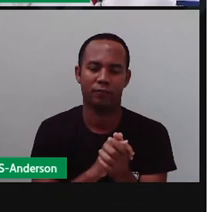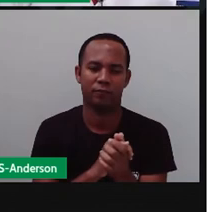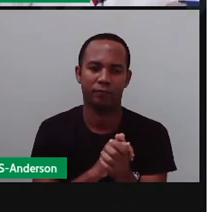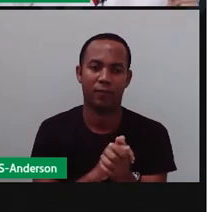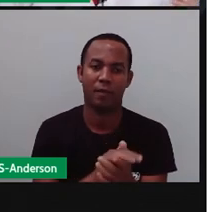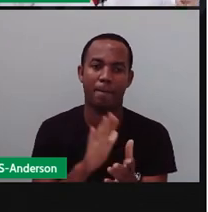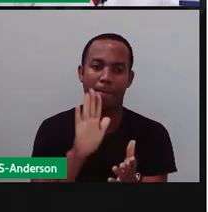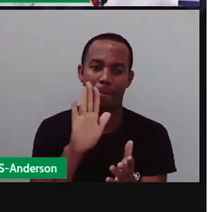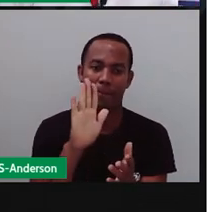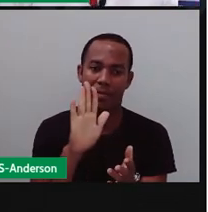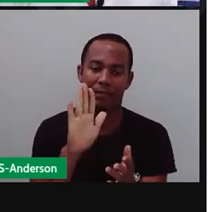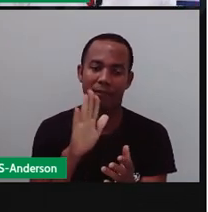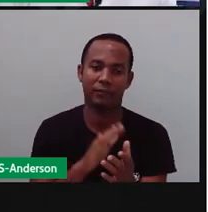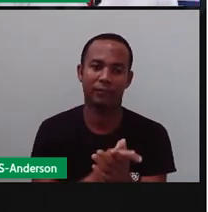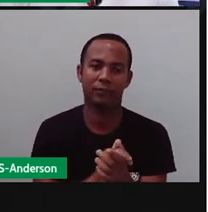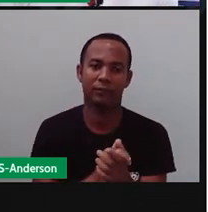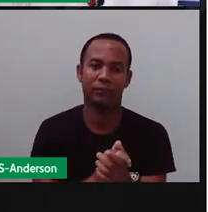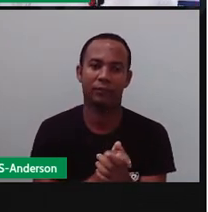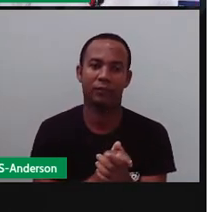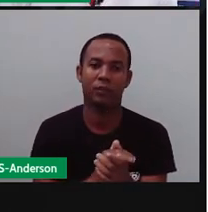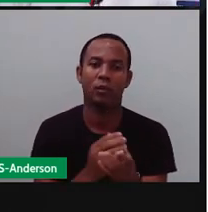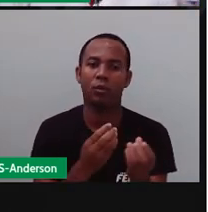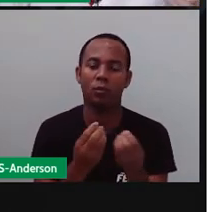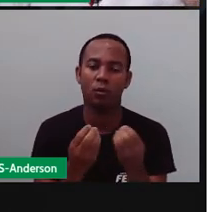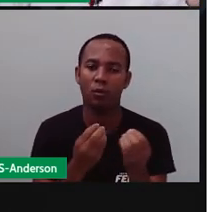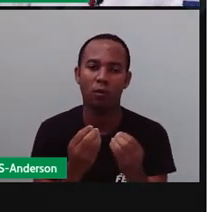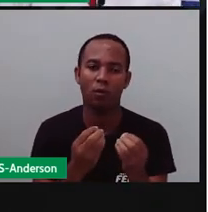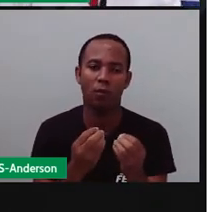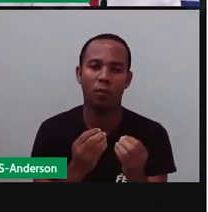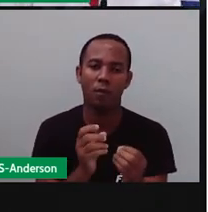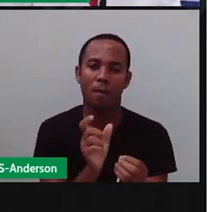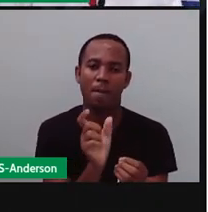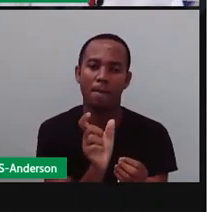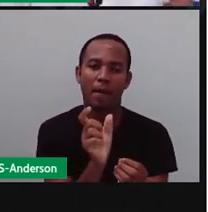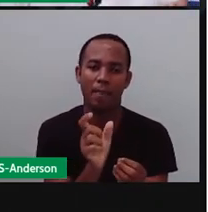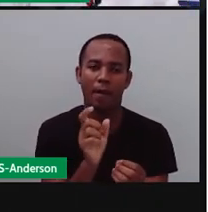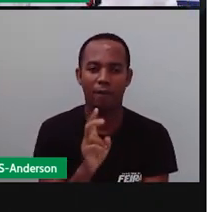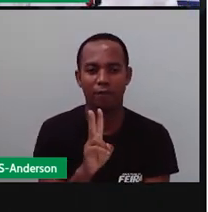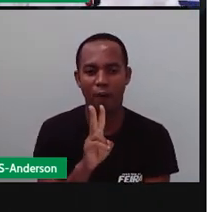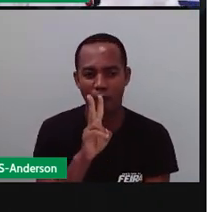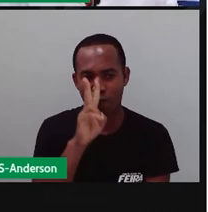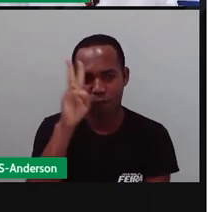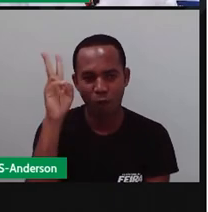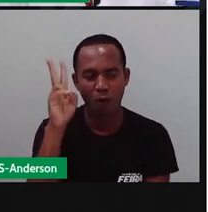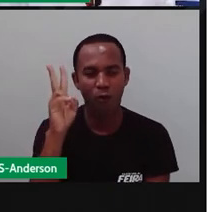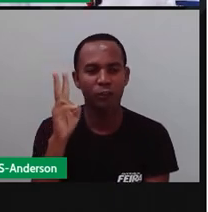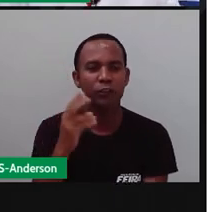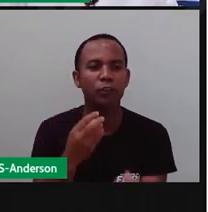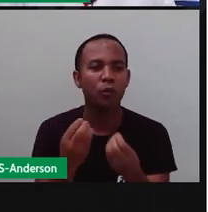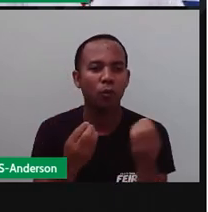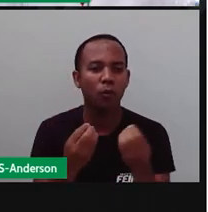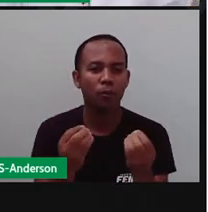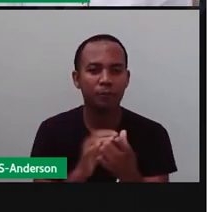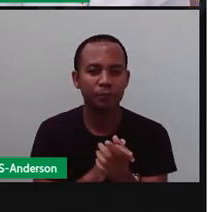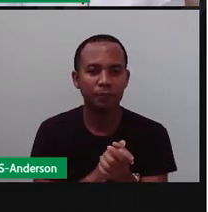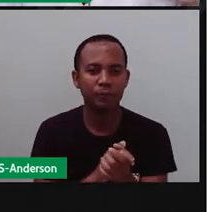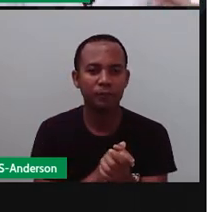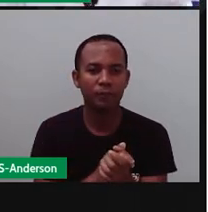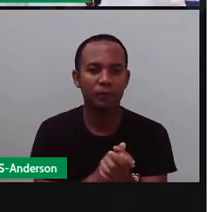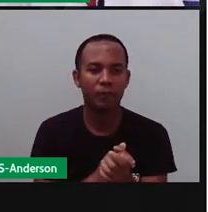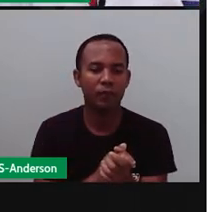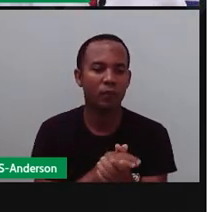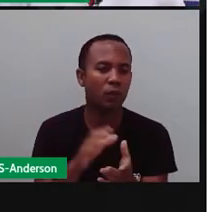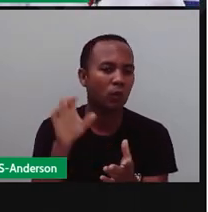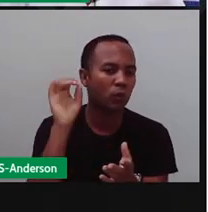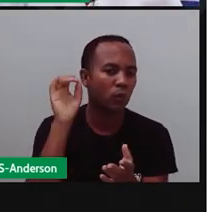mas por ser, né, URI, a sílaba forte, e não o Dó, não, aí ele deixa de ter